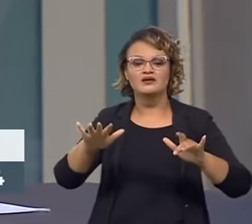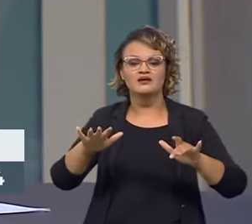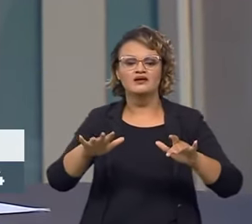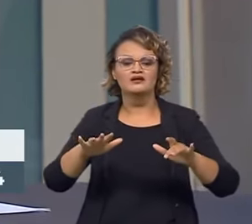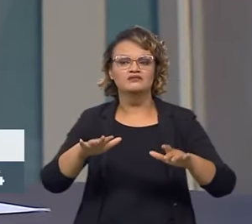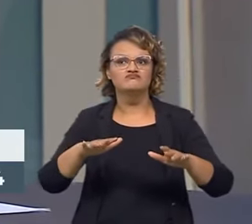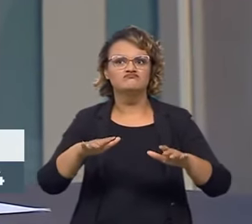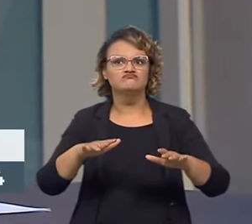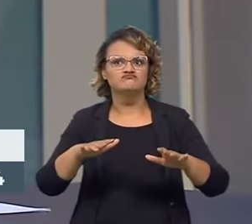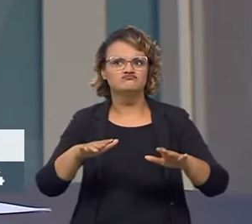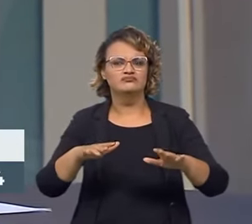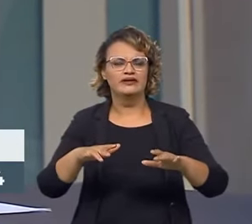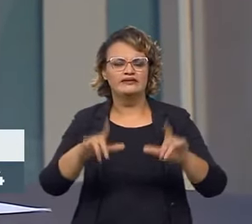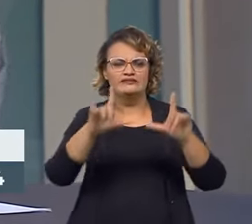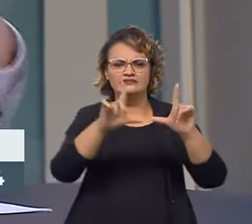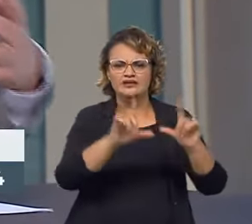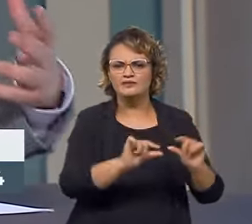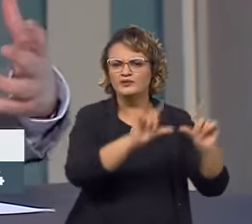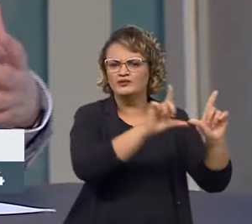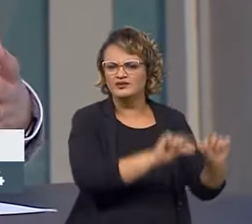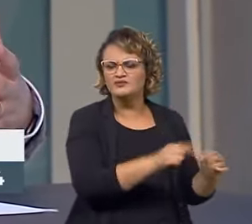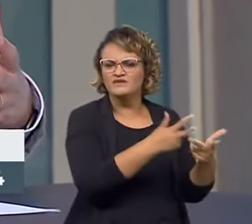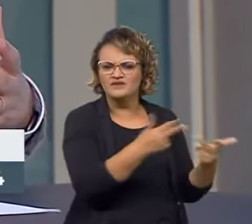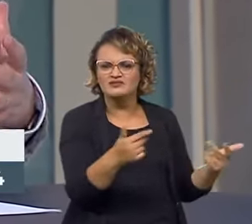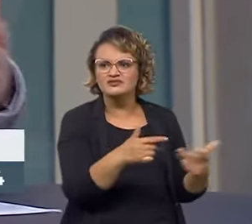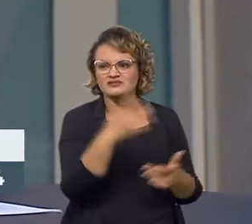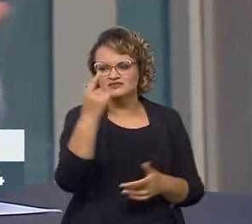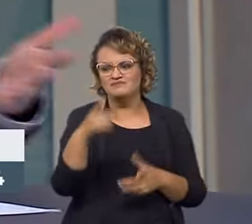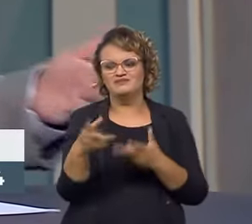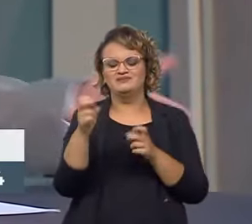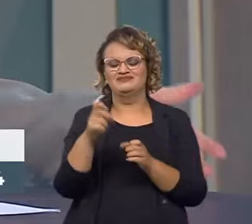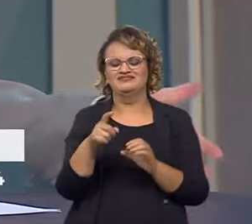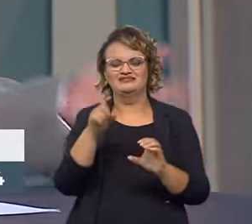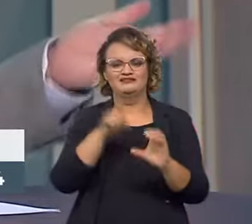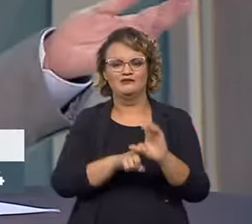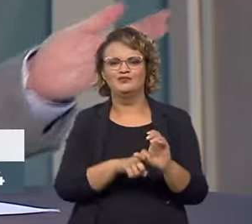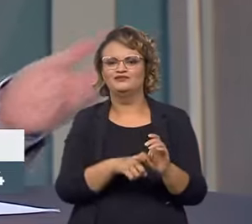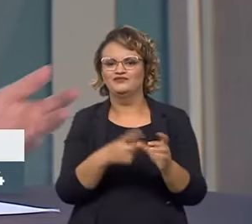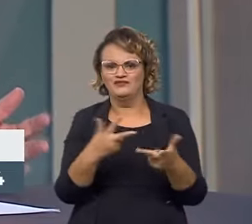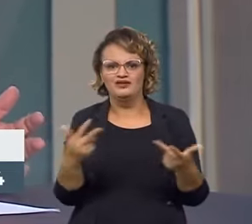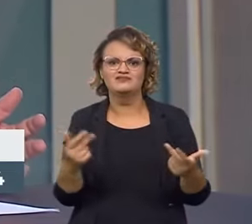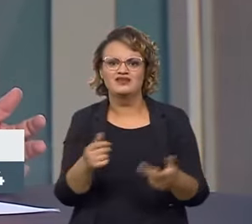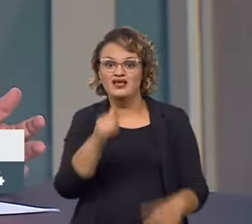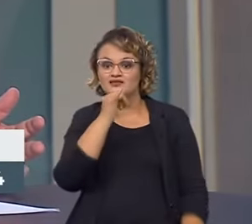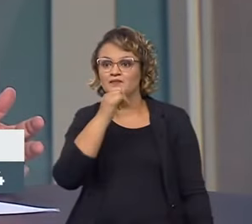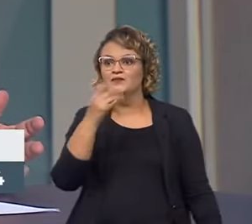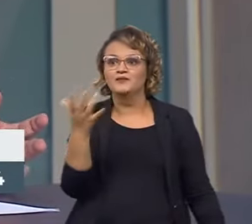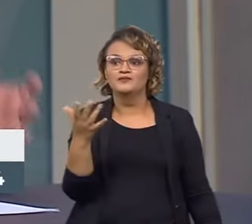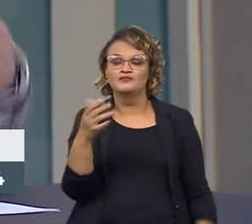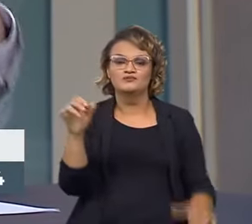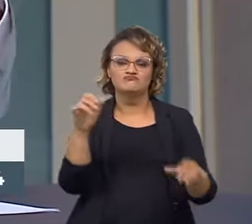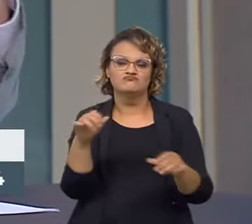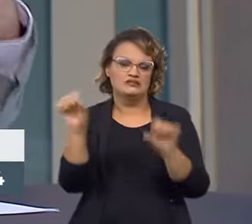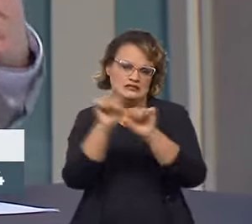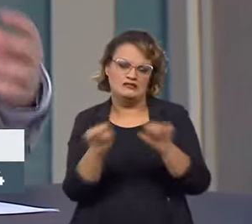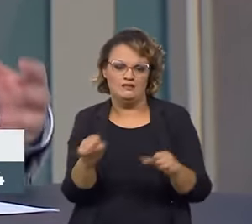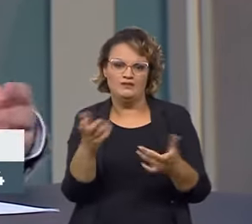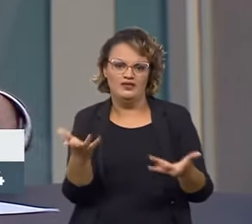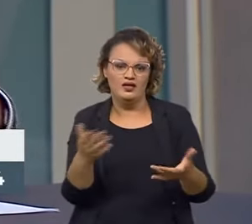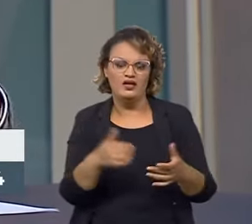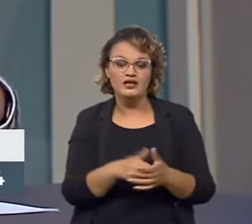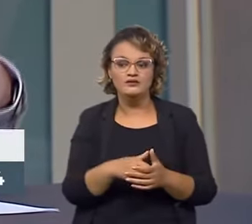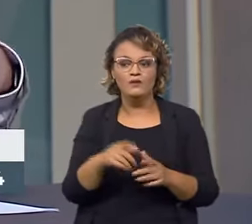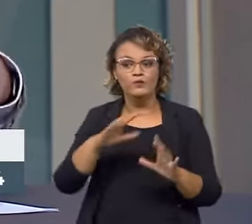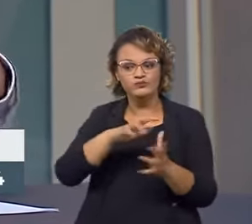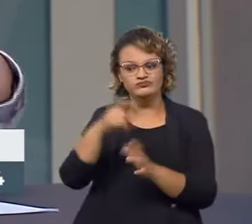produtivas e você descobriu que você ficava dependente de muita coisa. Só o exemplo do circuito integrado que eu citei aqui. Então, o mundo todo está se